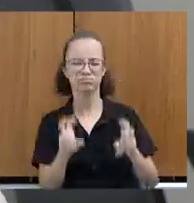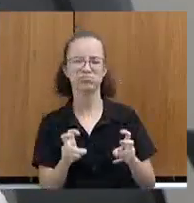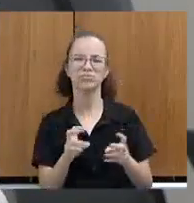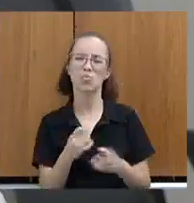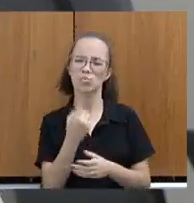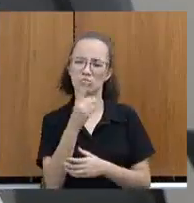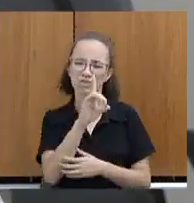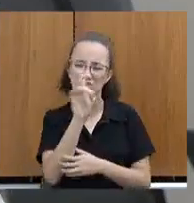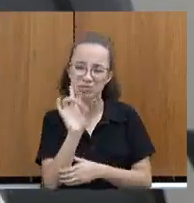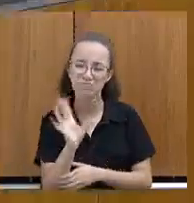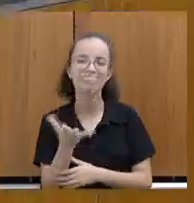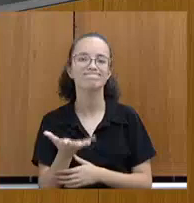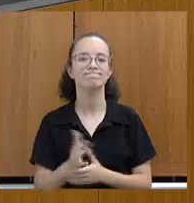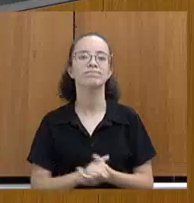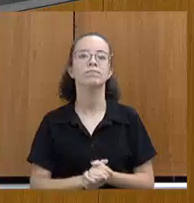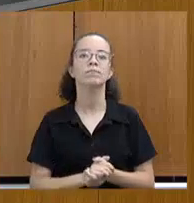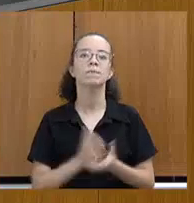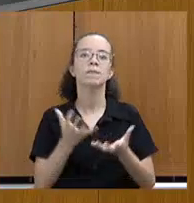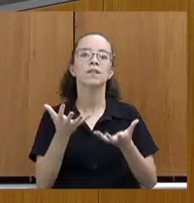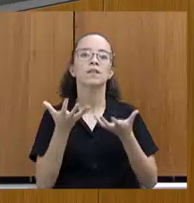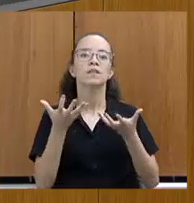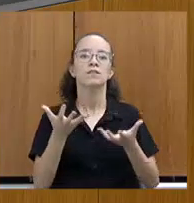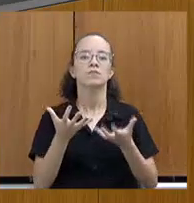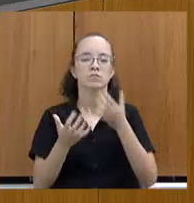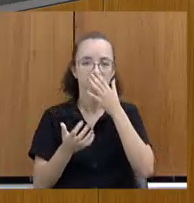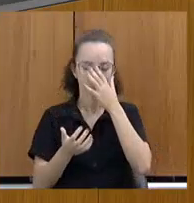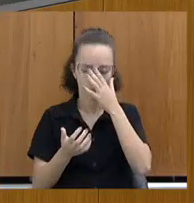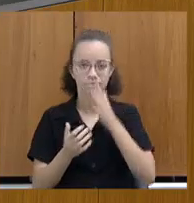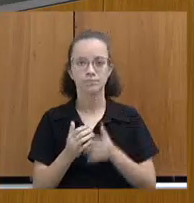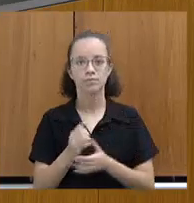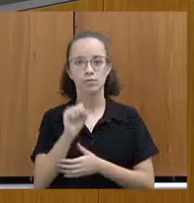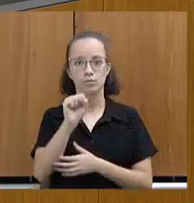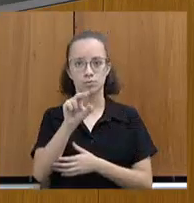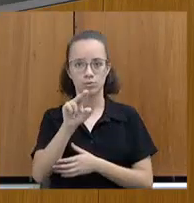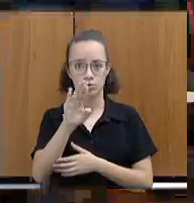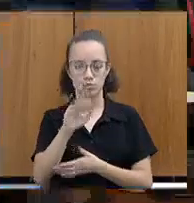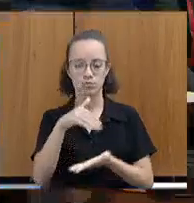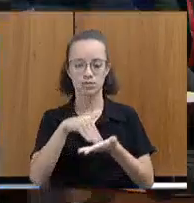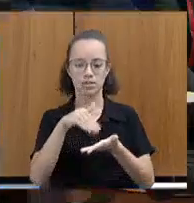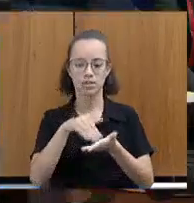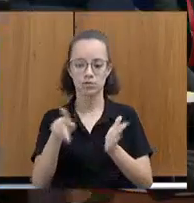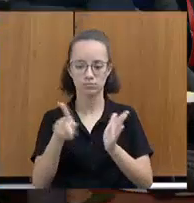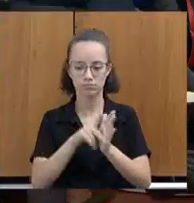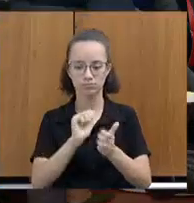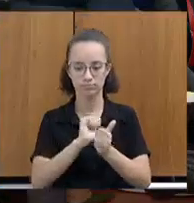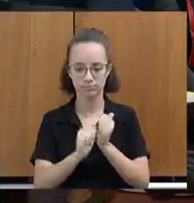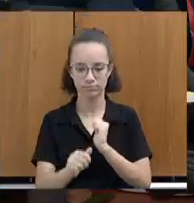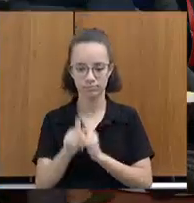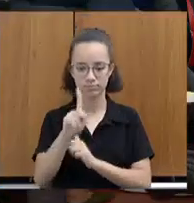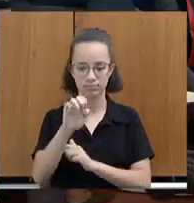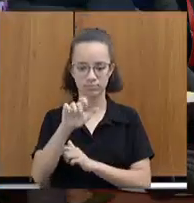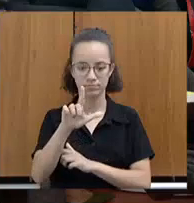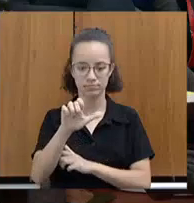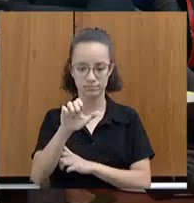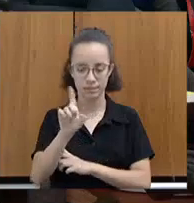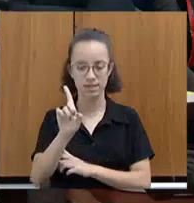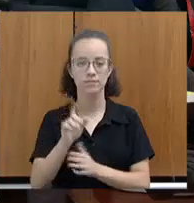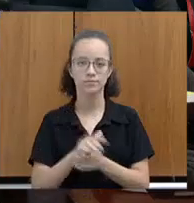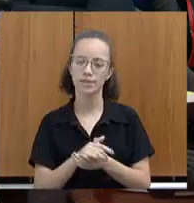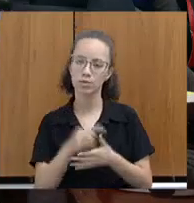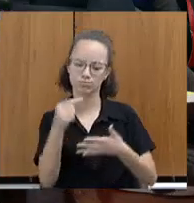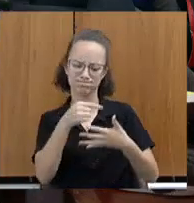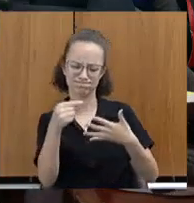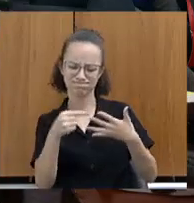dia. quero também aqui saudar o subsecretário de Esporte, Pelé. É isso, são muitos